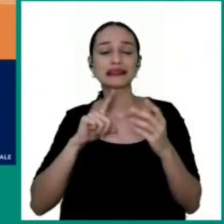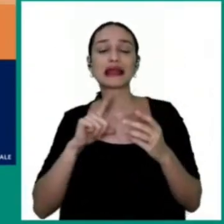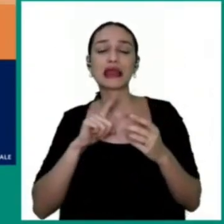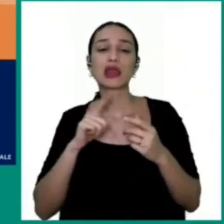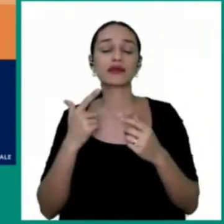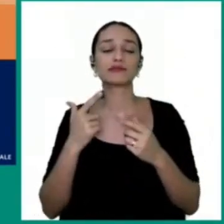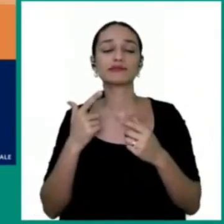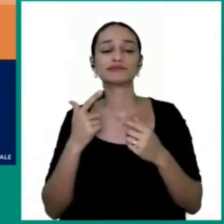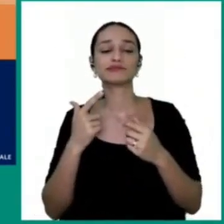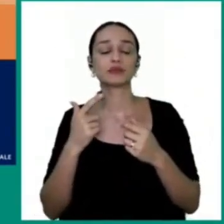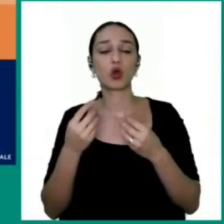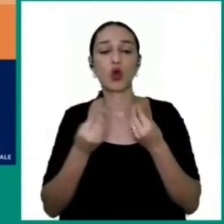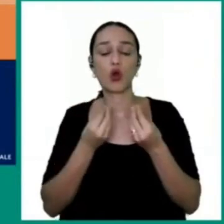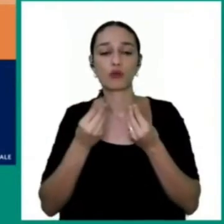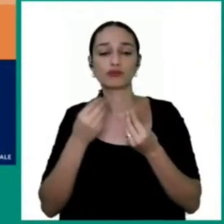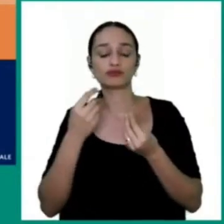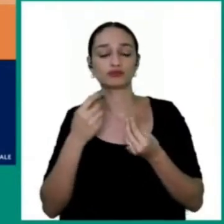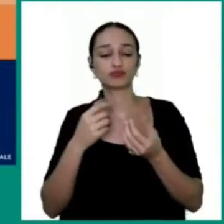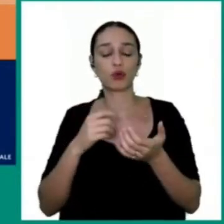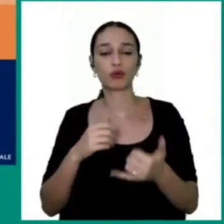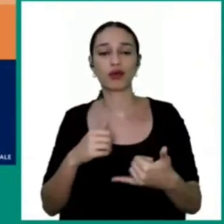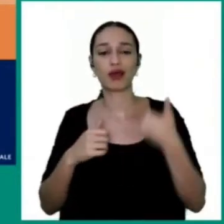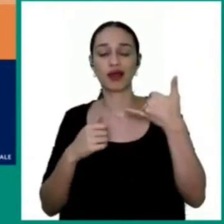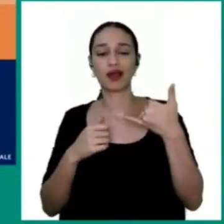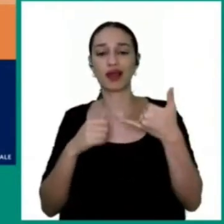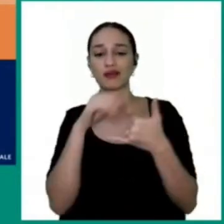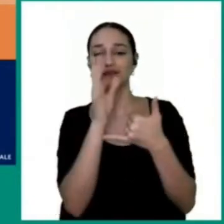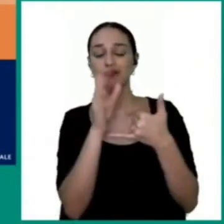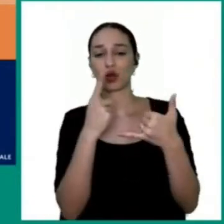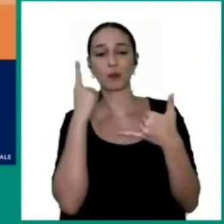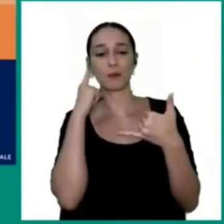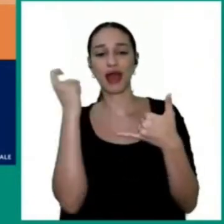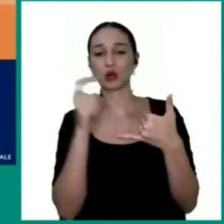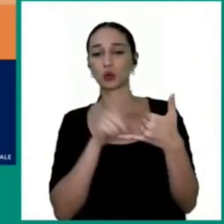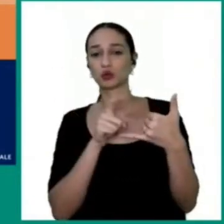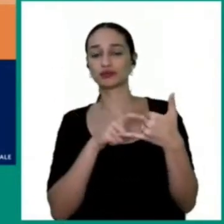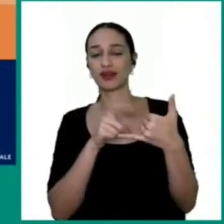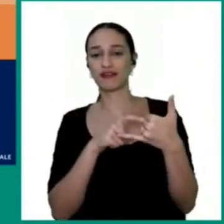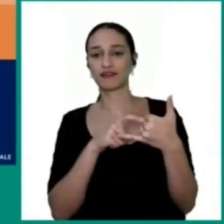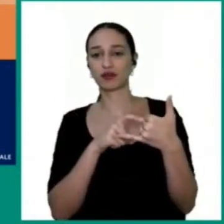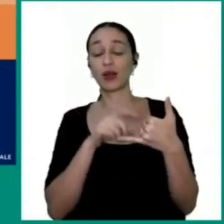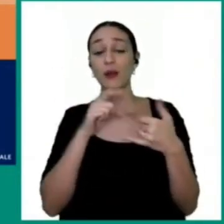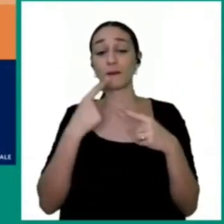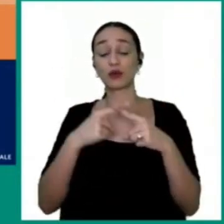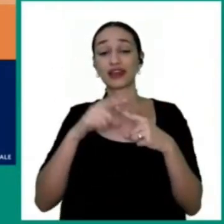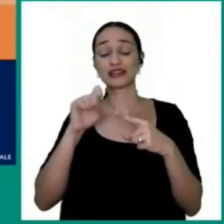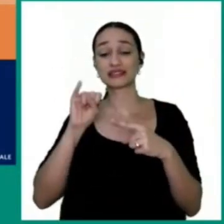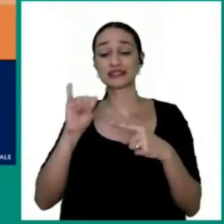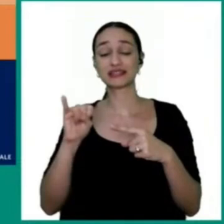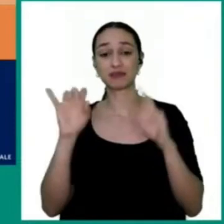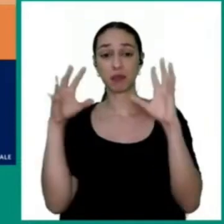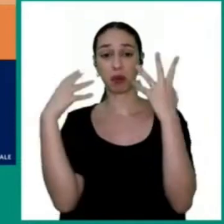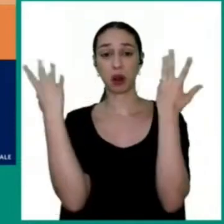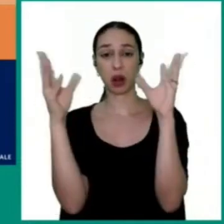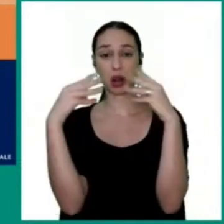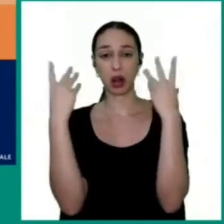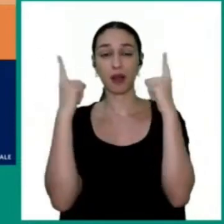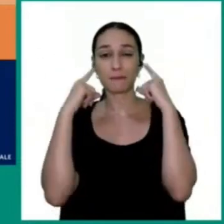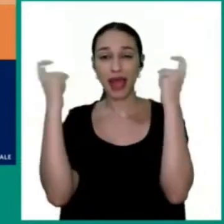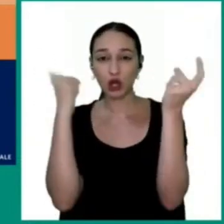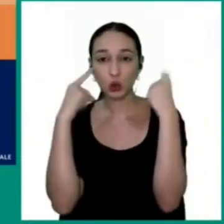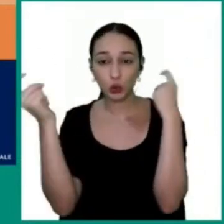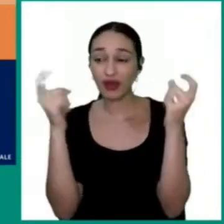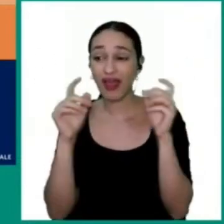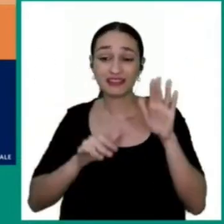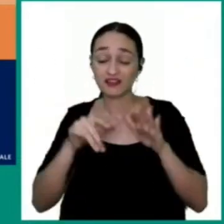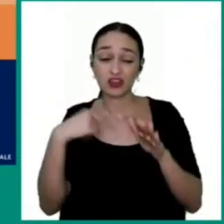como ajudar na limpeza da poluição sonora? A sirene pode tocar e dependendo não vamos ouvir. É interessante a sua colocação,